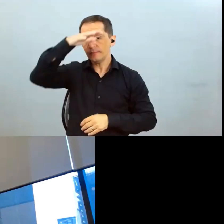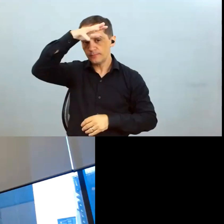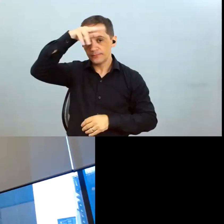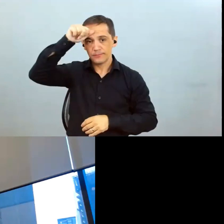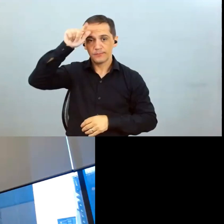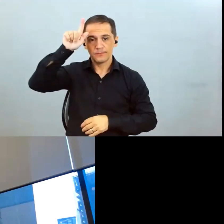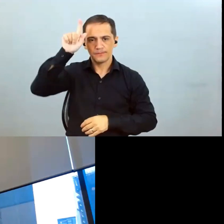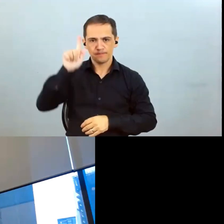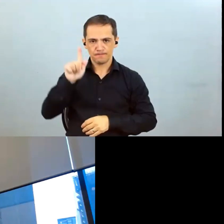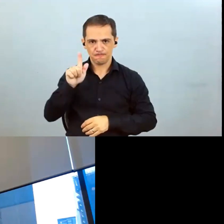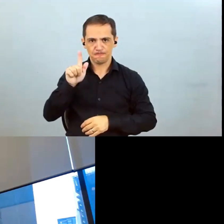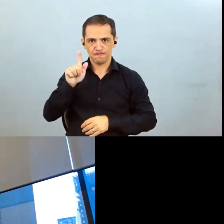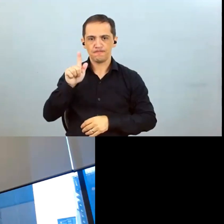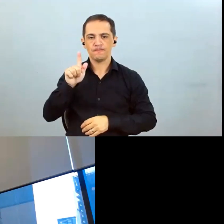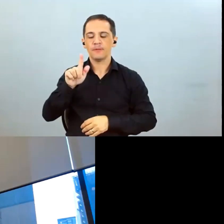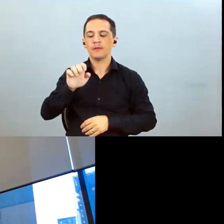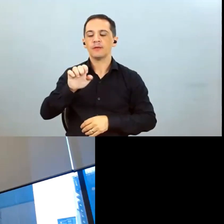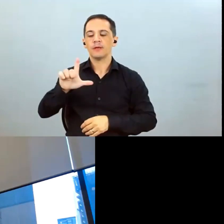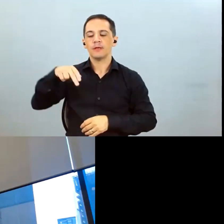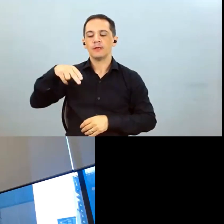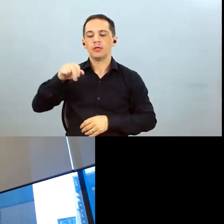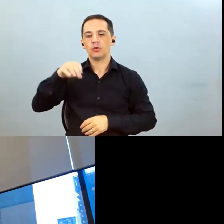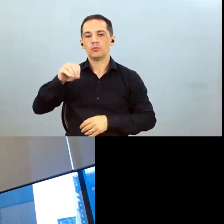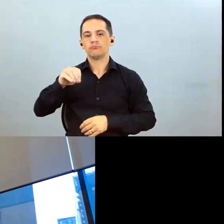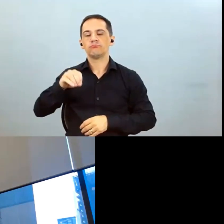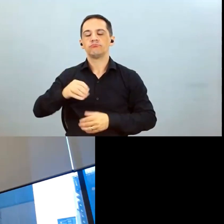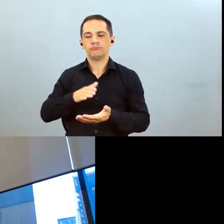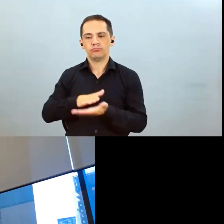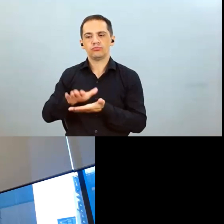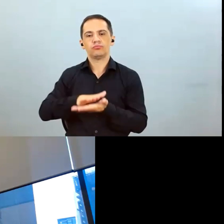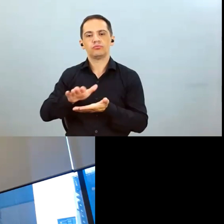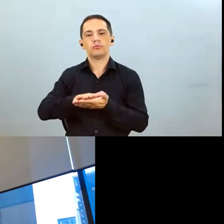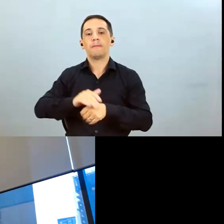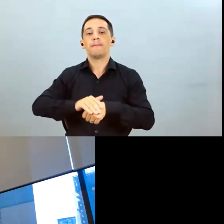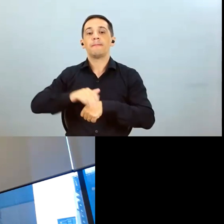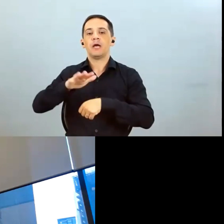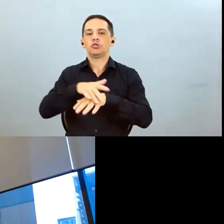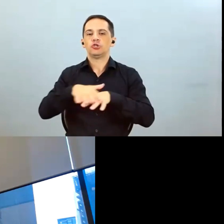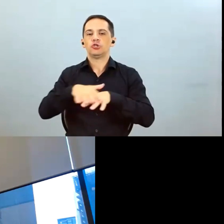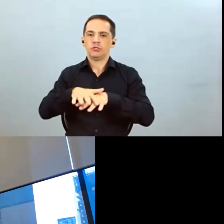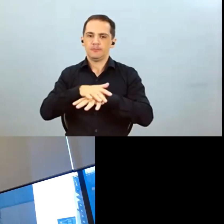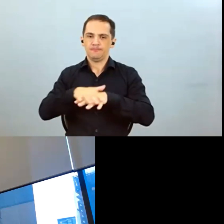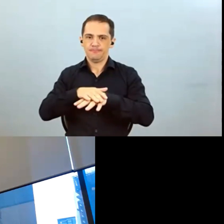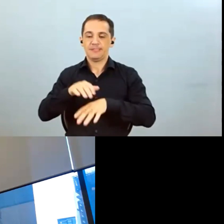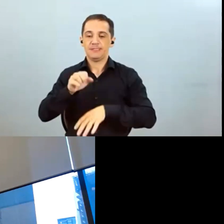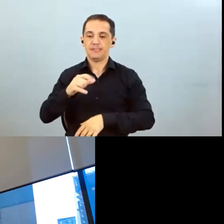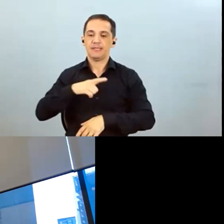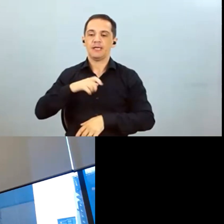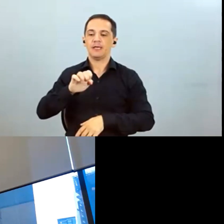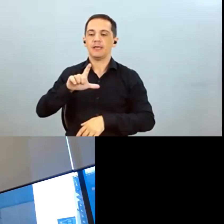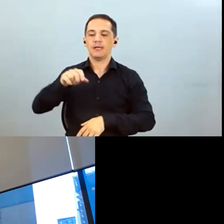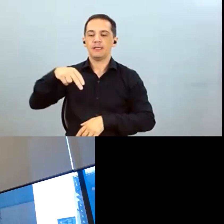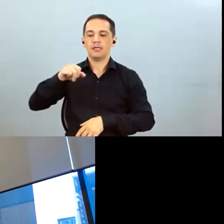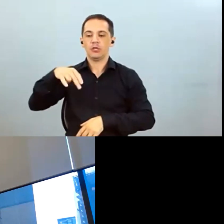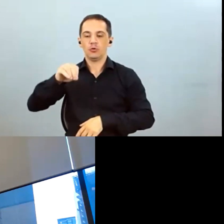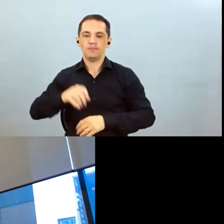de EUNIN produz um pouco mais de sódio que o normal no Mato Grosso os últimos dois anos foram anos de apesar da safra do Mato